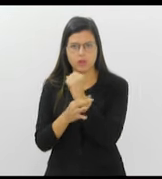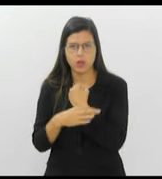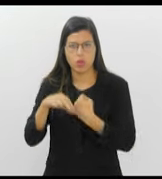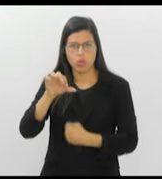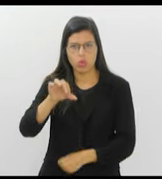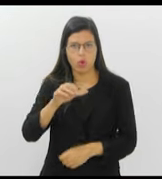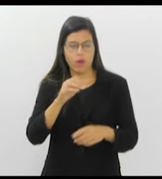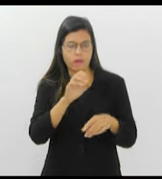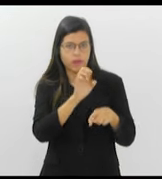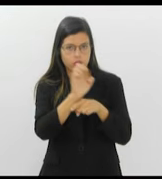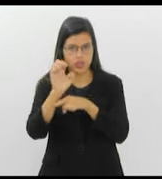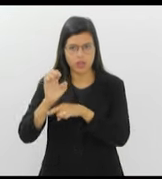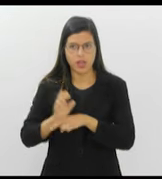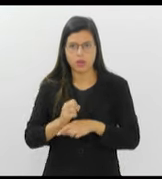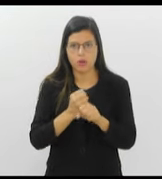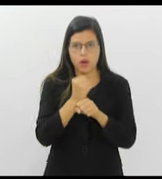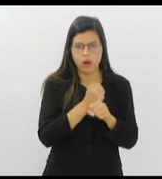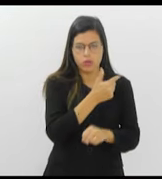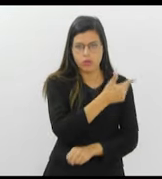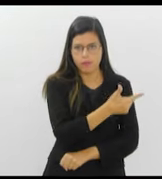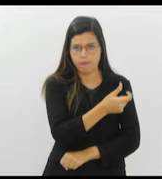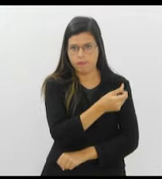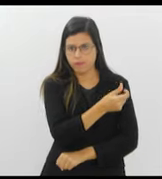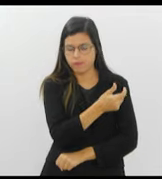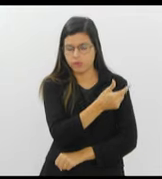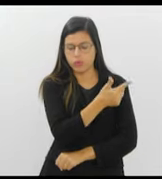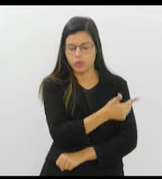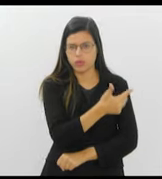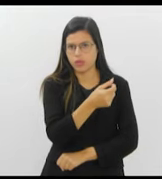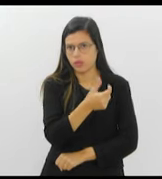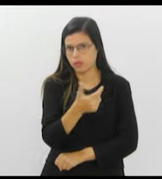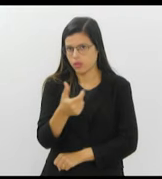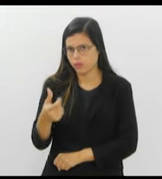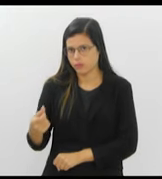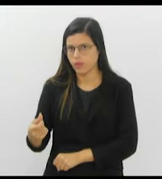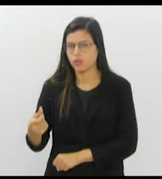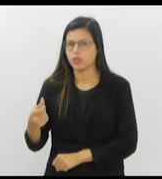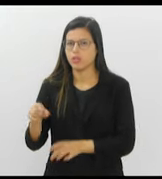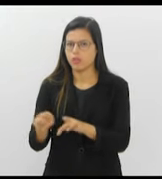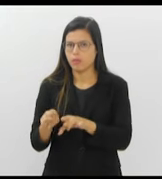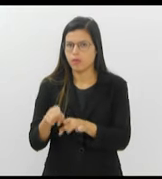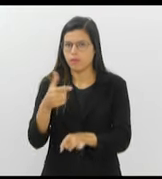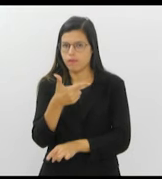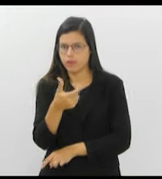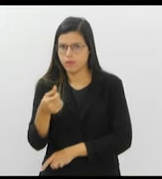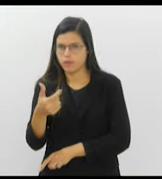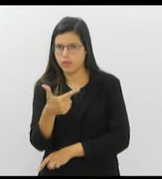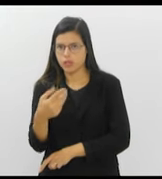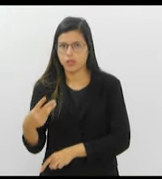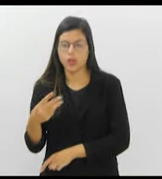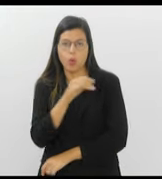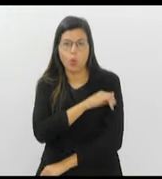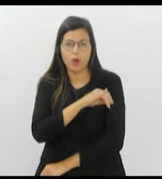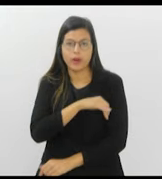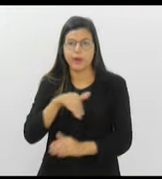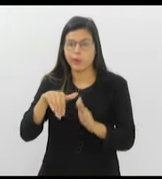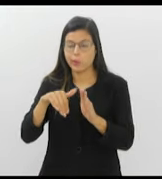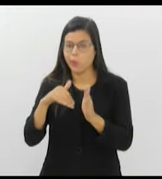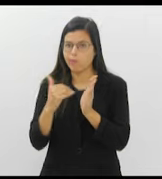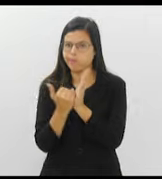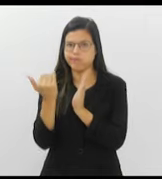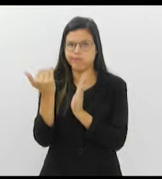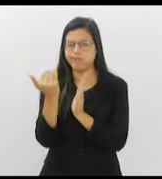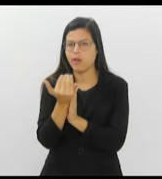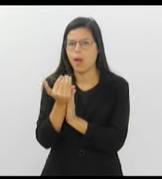monitorados entre os anos de 2020 e 2023, o Rio de Janeiro foi o que registrou o maior número de mulheres mortas por arma de fogo.